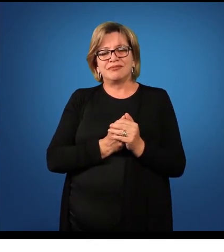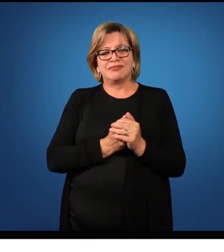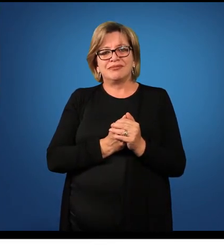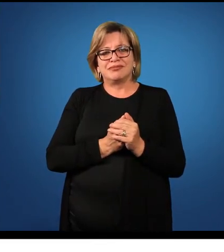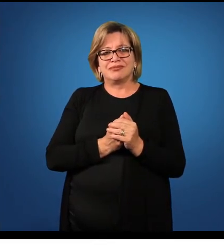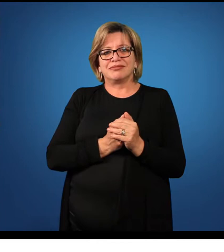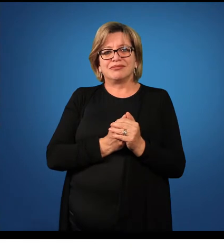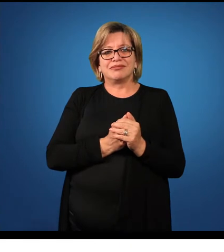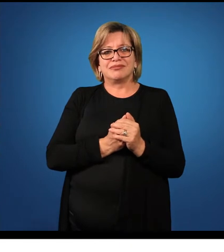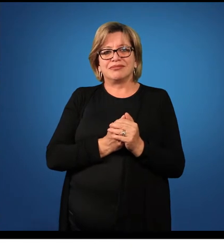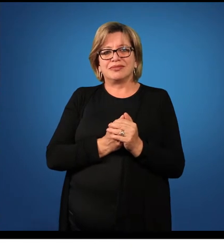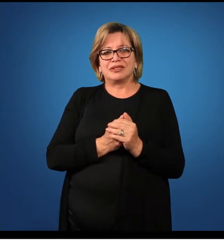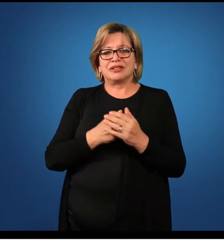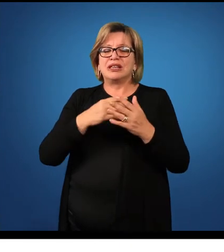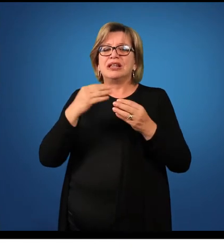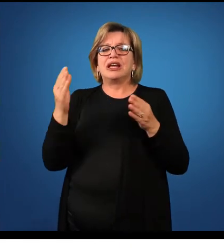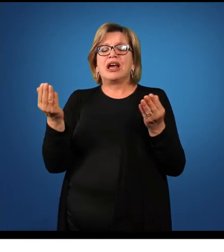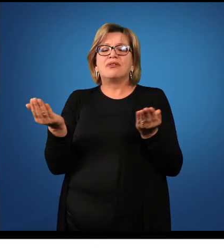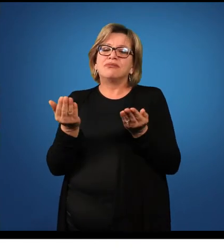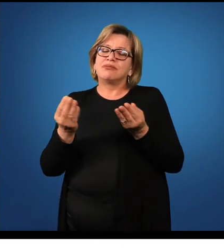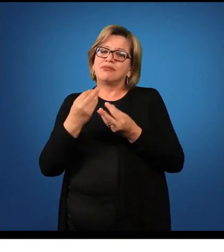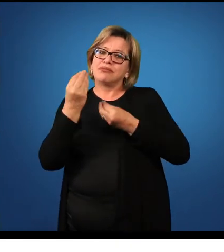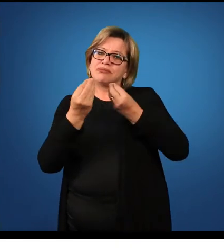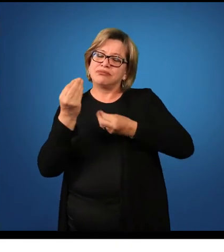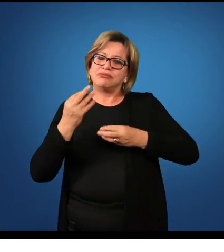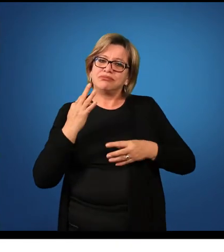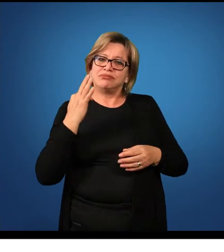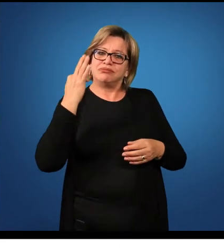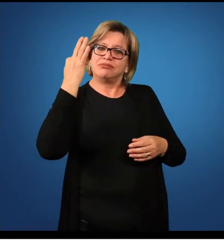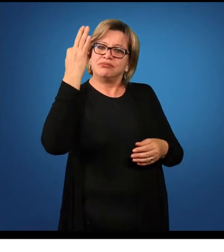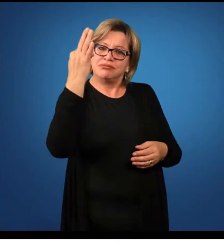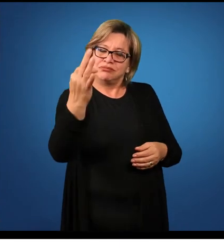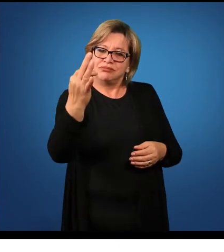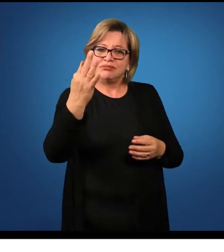e, no futuro do presente, e, no